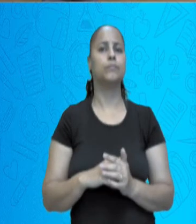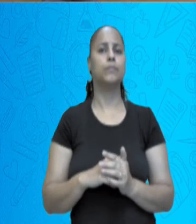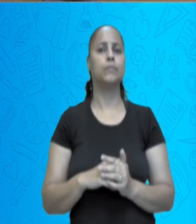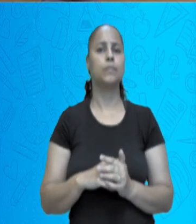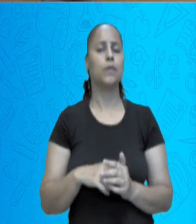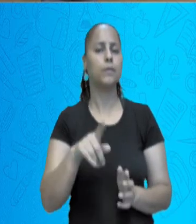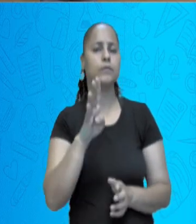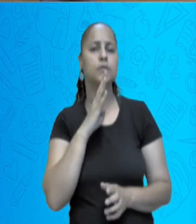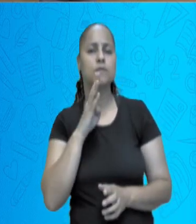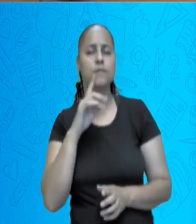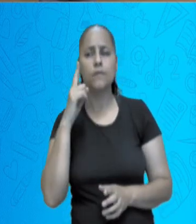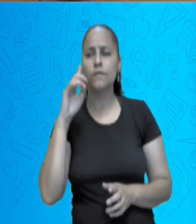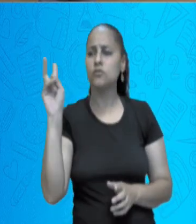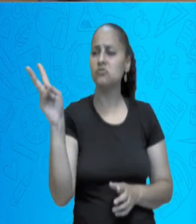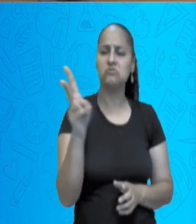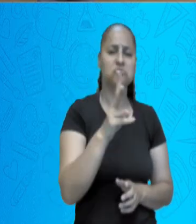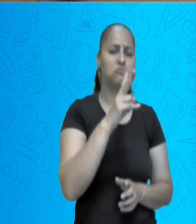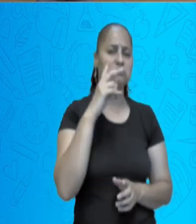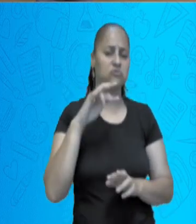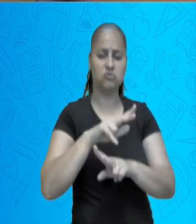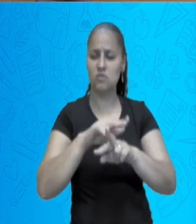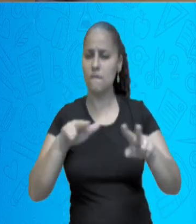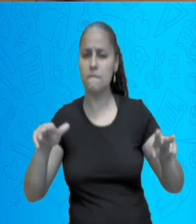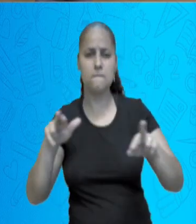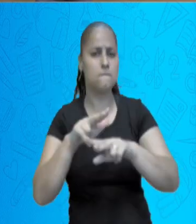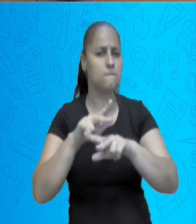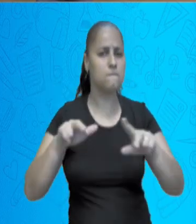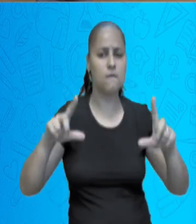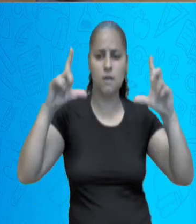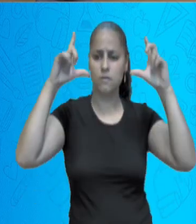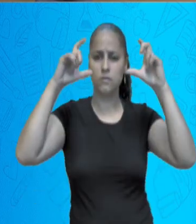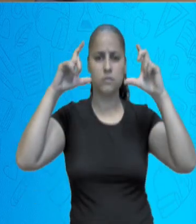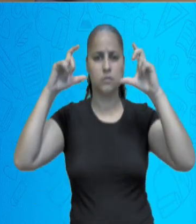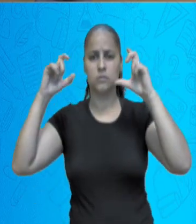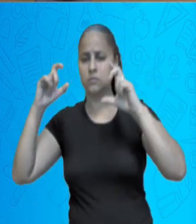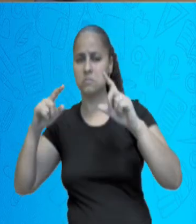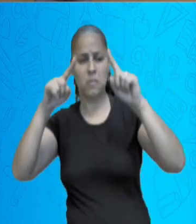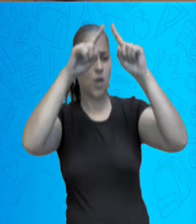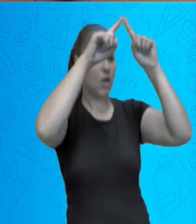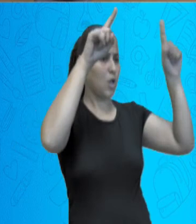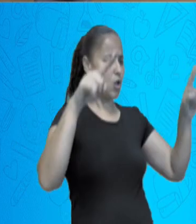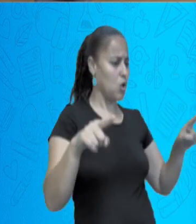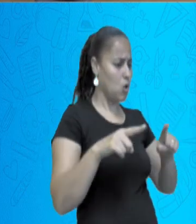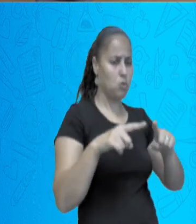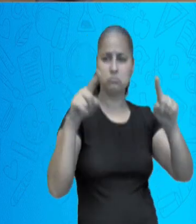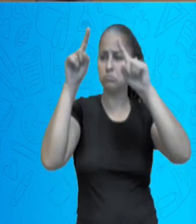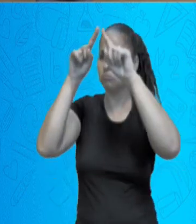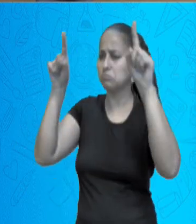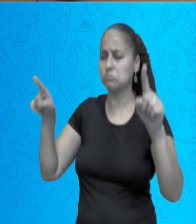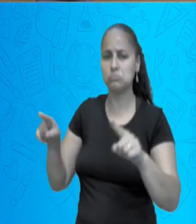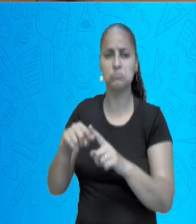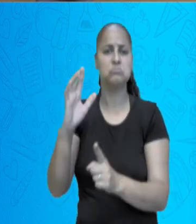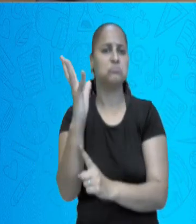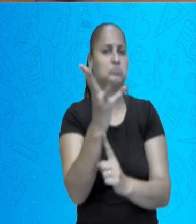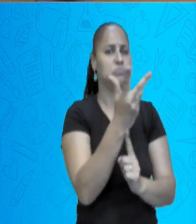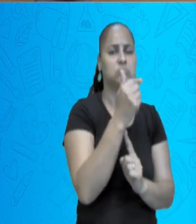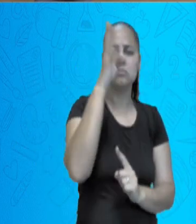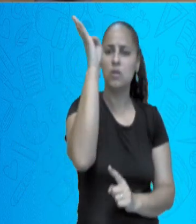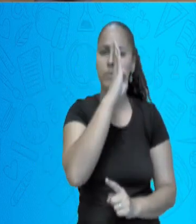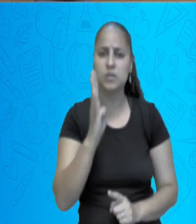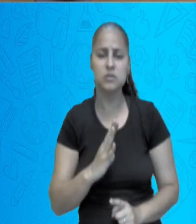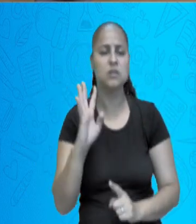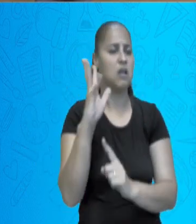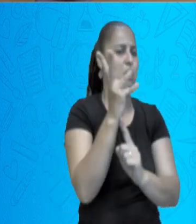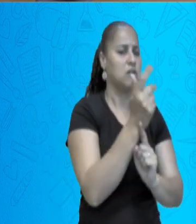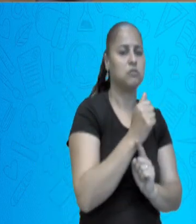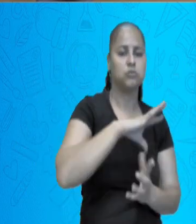onde você também vai conhecer uma galeria, vai conhecer grandes obras de artistas, tanto artistas brasileiros como